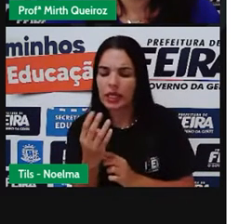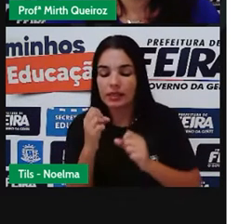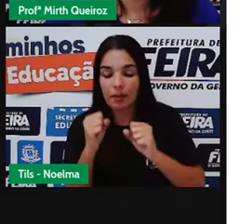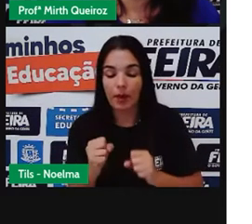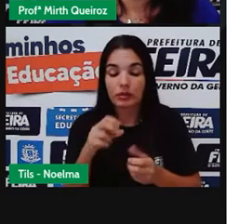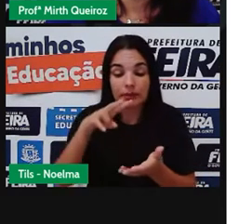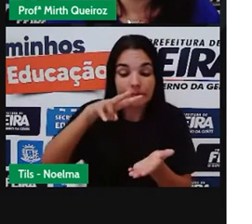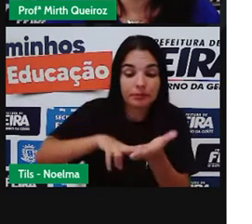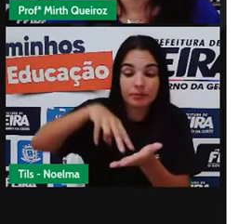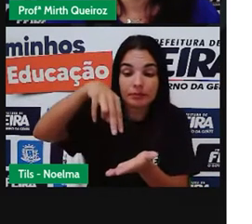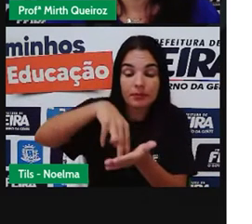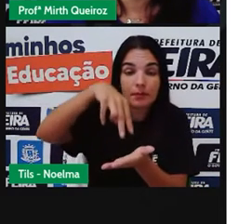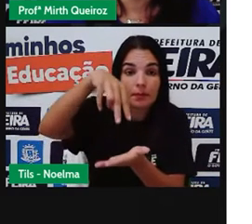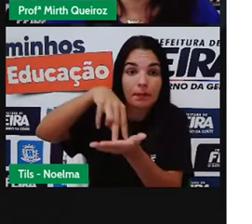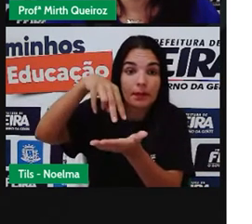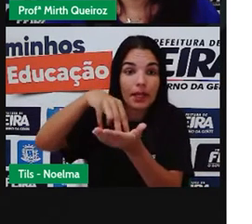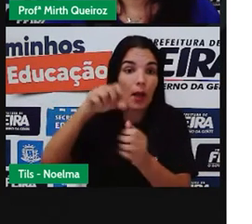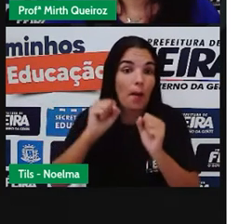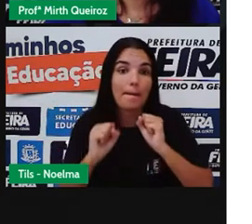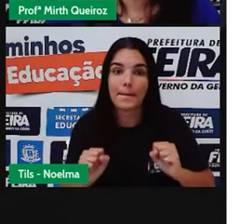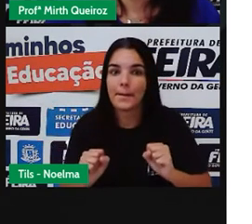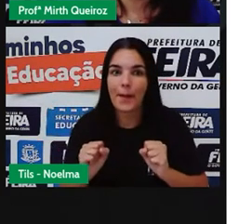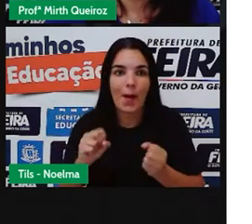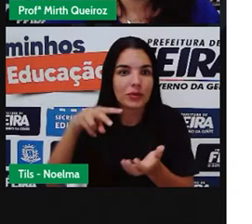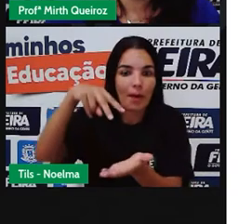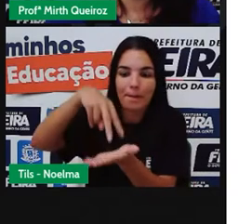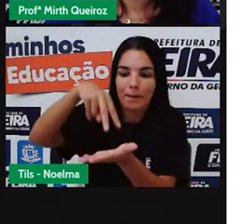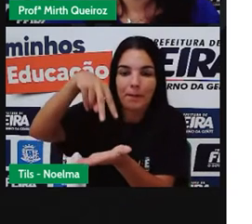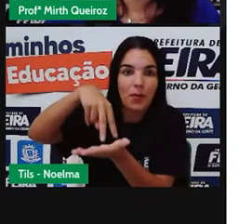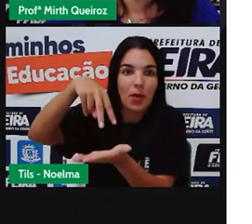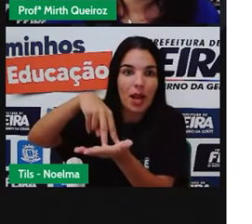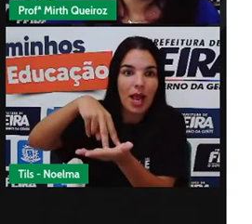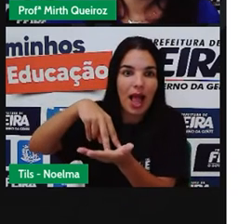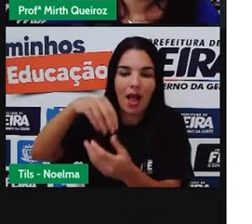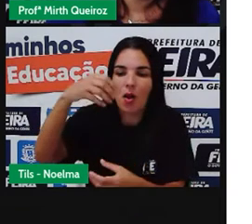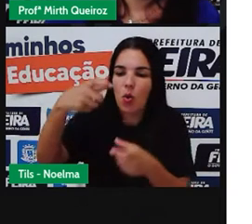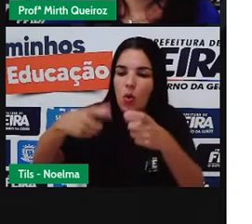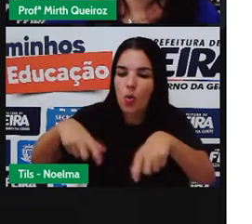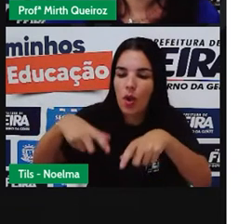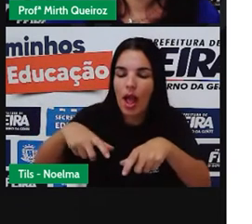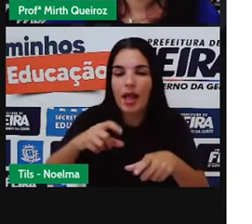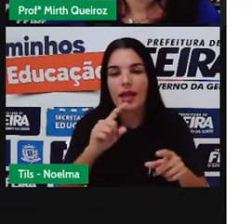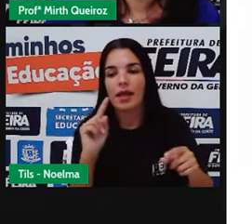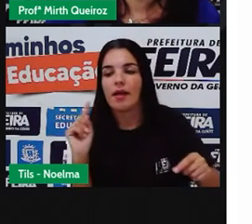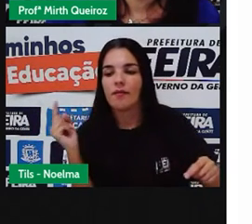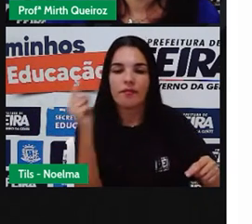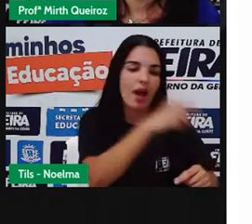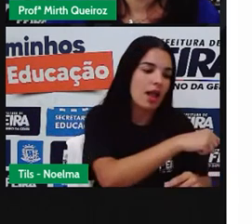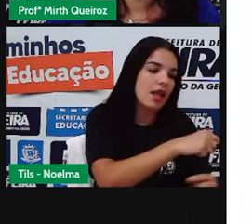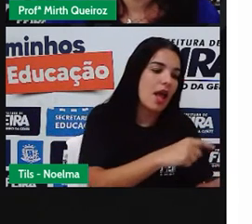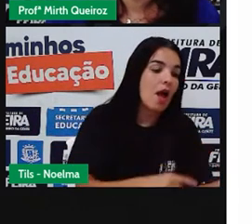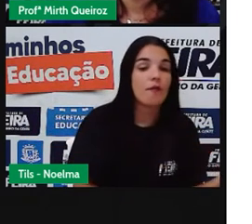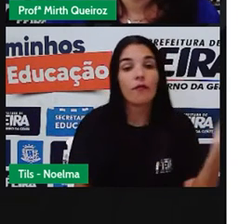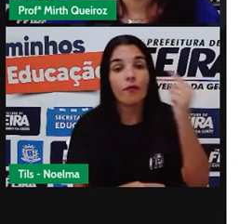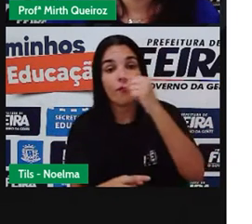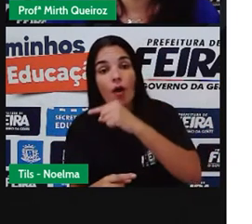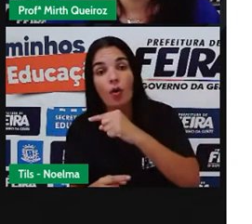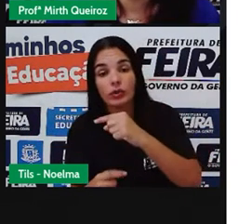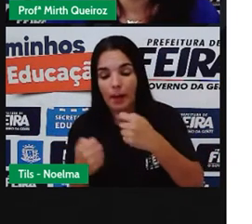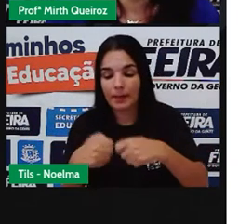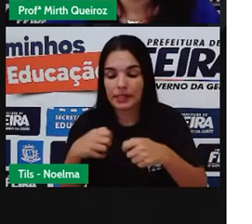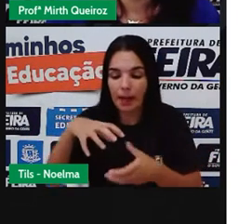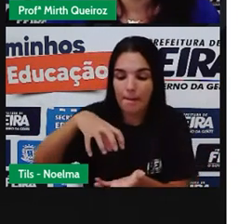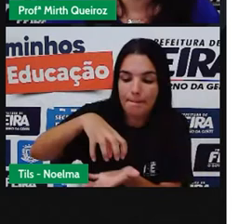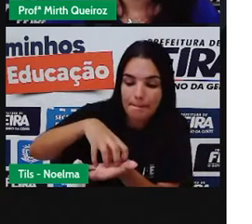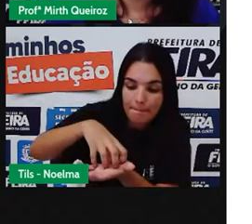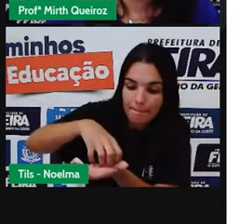amarelinha sem pisar no quadrado em que ele está. E na volta é preciso a gente pegar esse marcador, pode